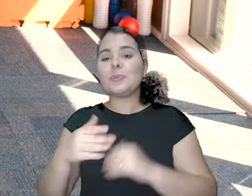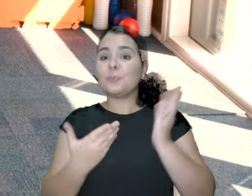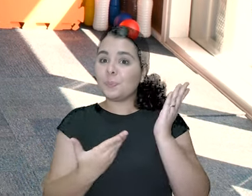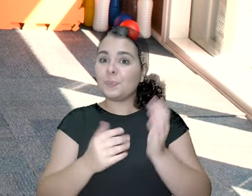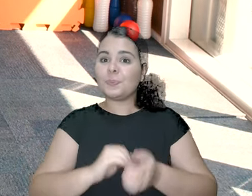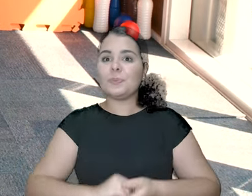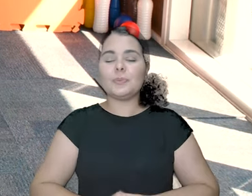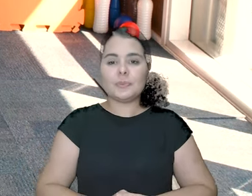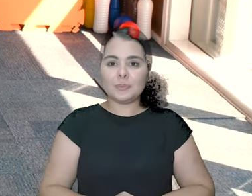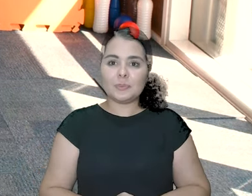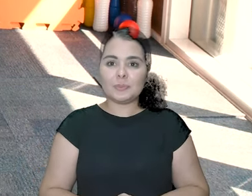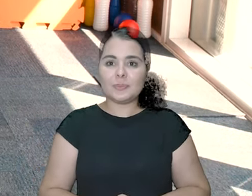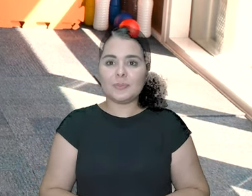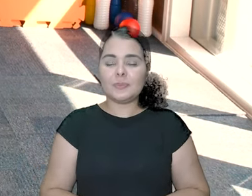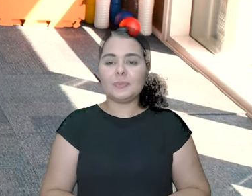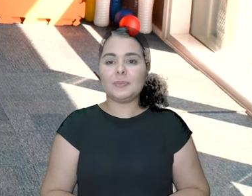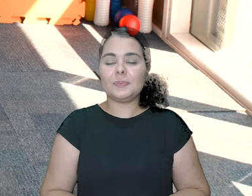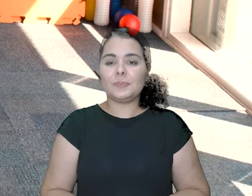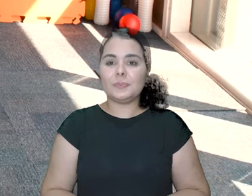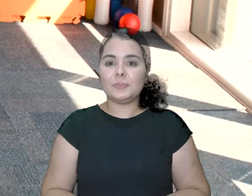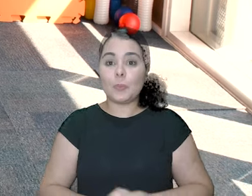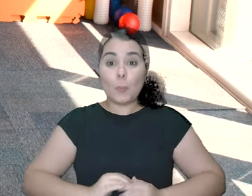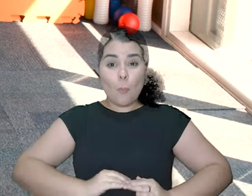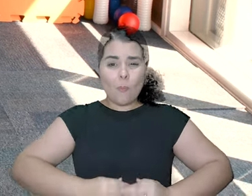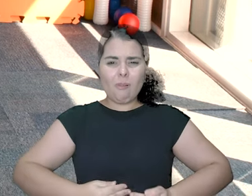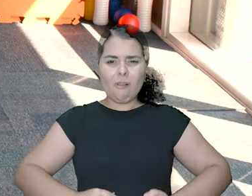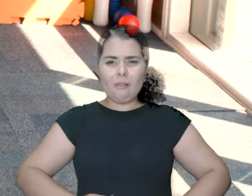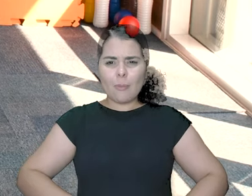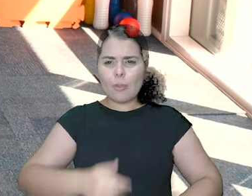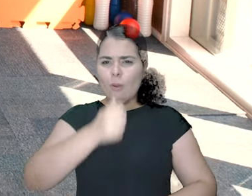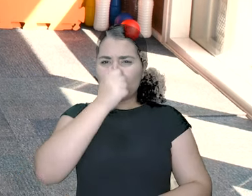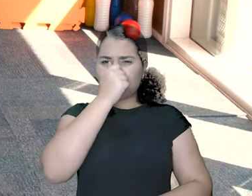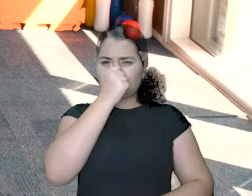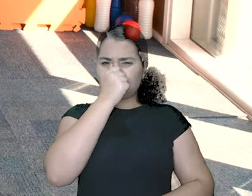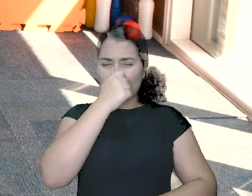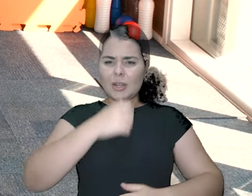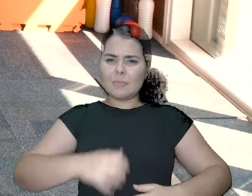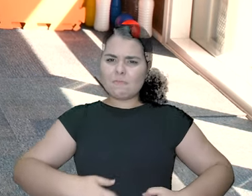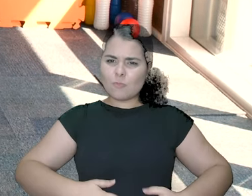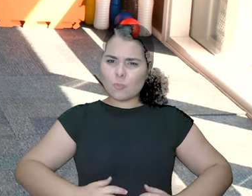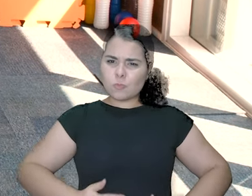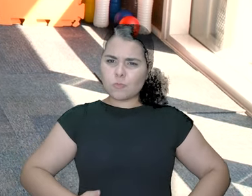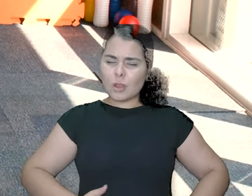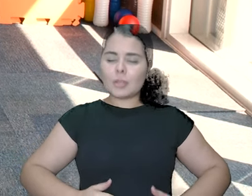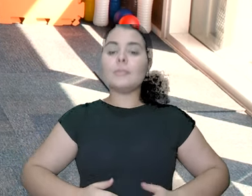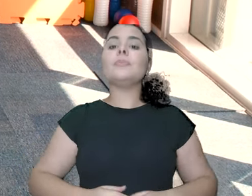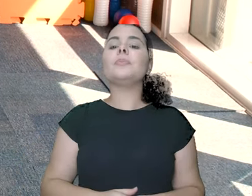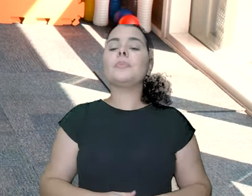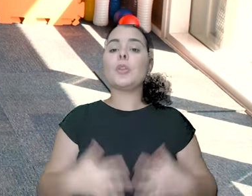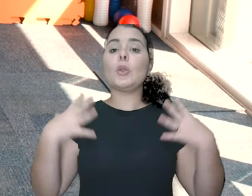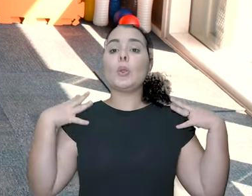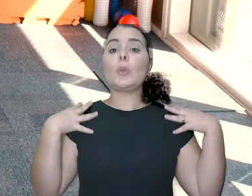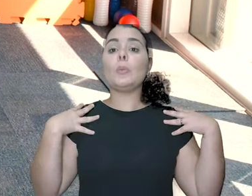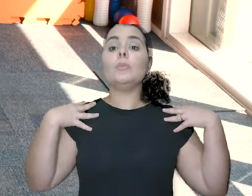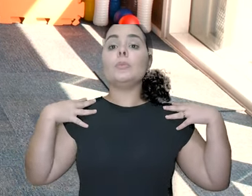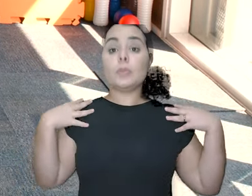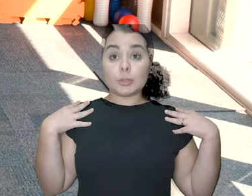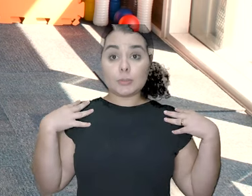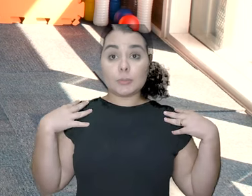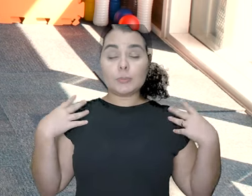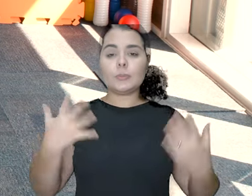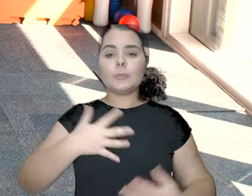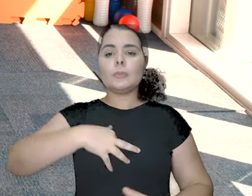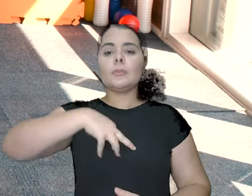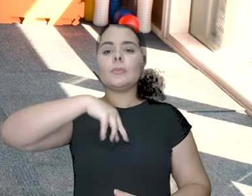Subiu. Desceu. Deixa o abdômen durinho, guardadinho. O ombro vai lá atrás. Tá